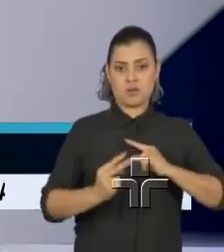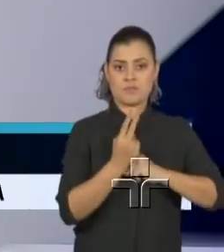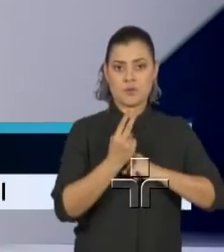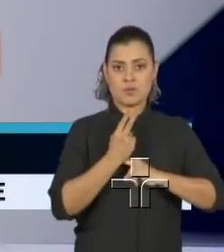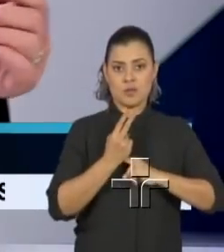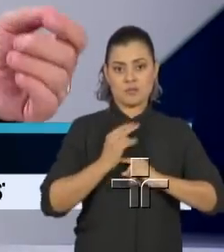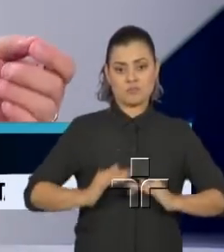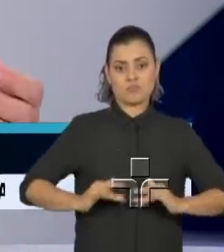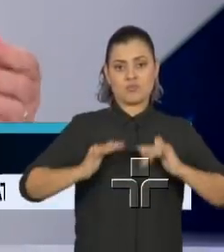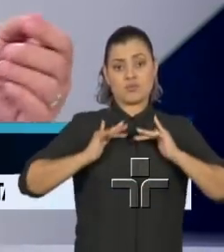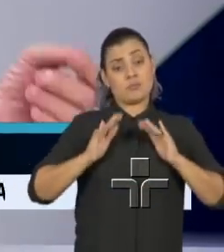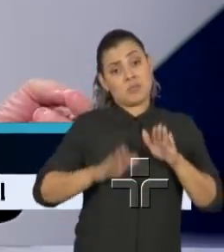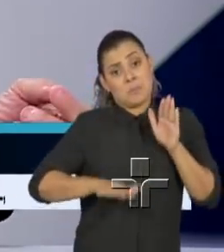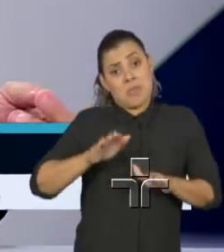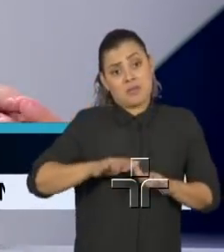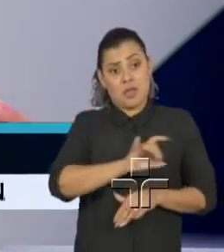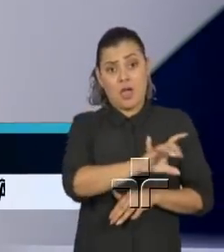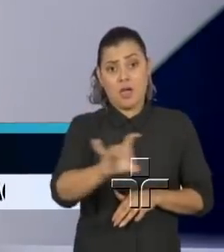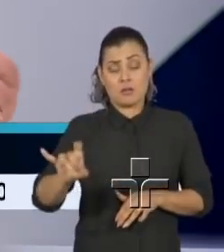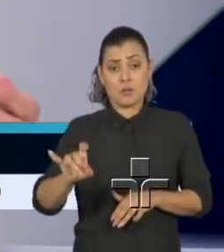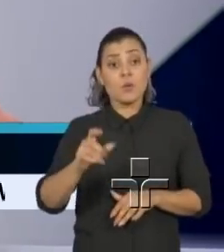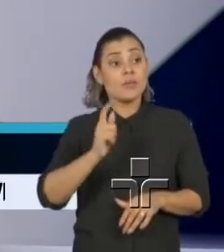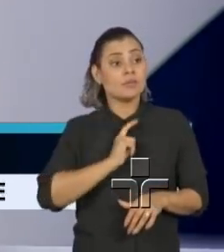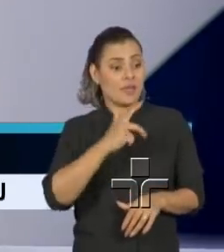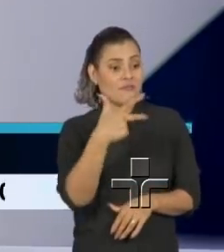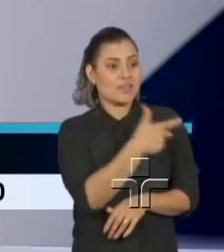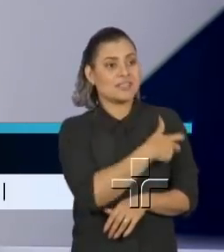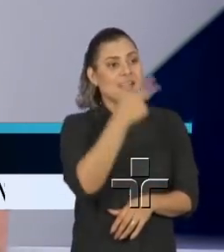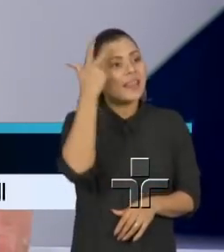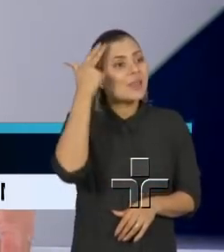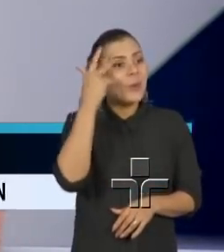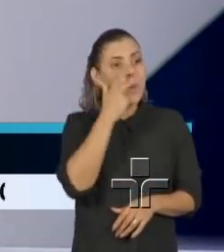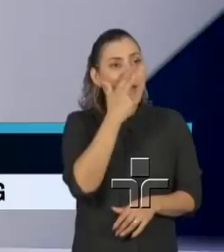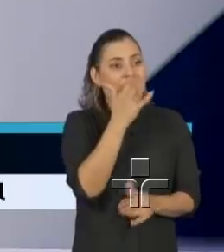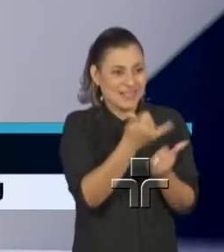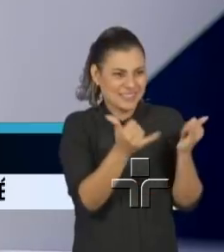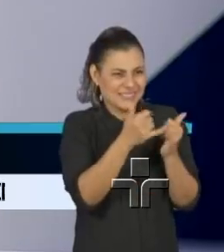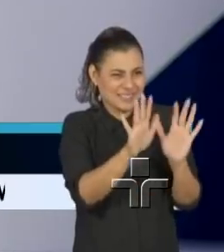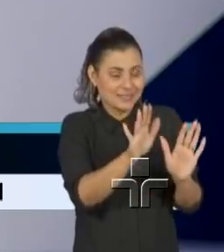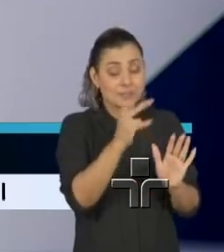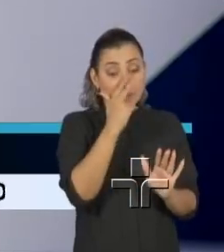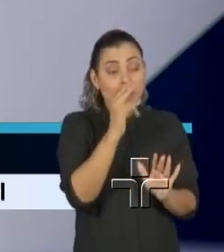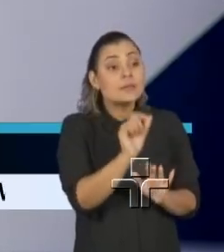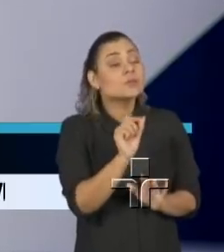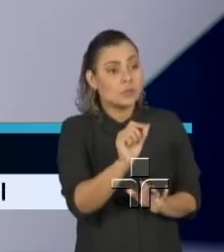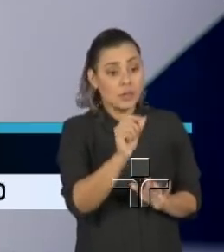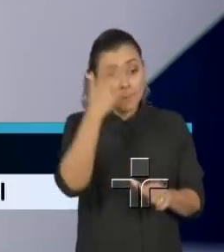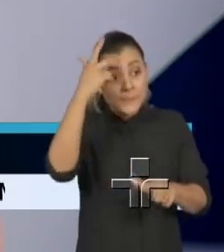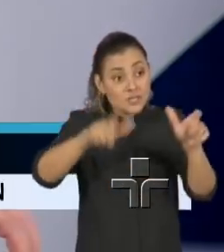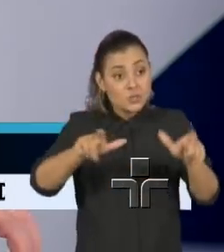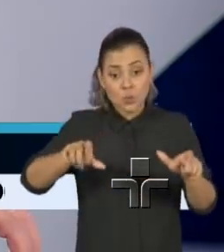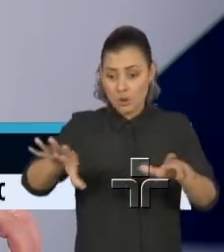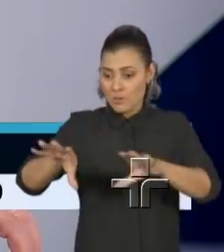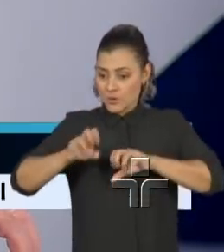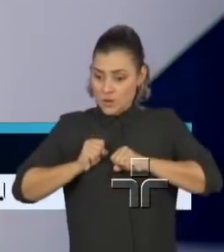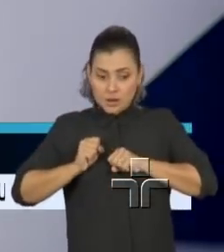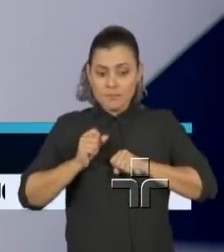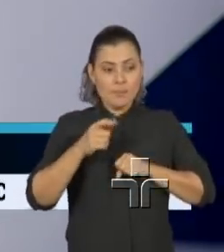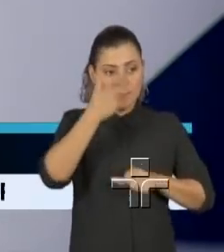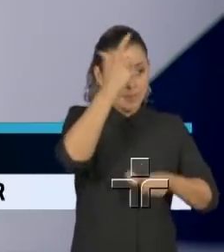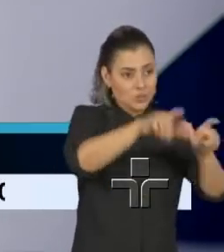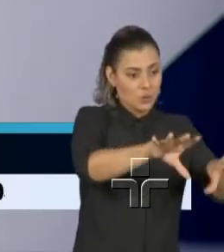tendo uma vacina natural nas ruas e se vai criando, então, menos condições para que a doença se espalhe,